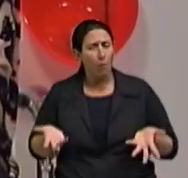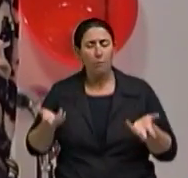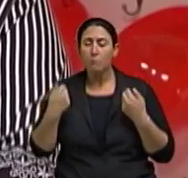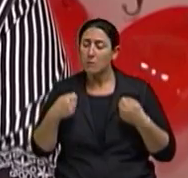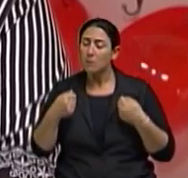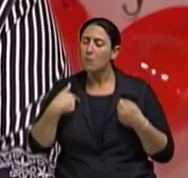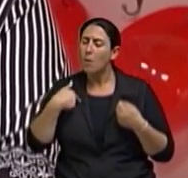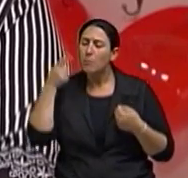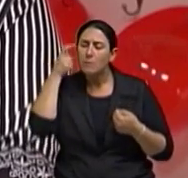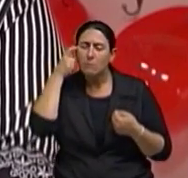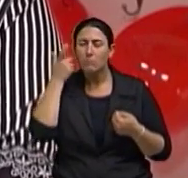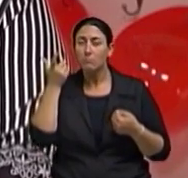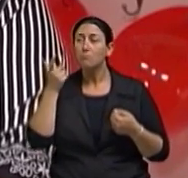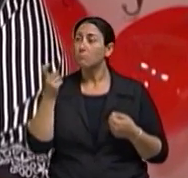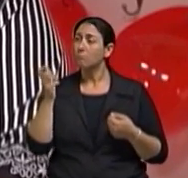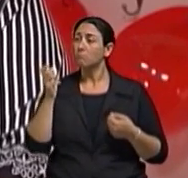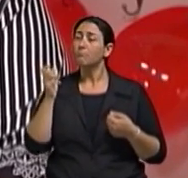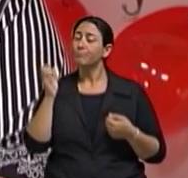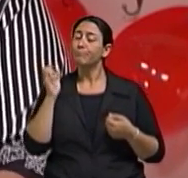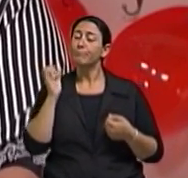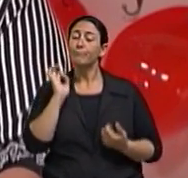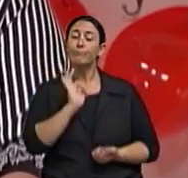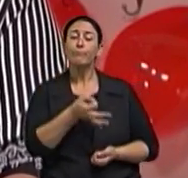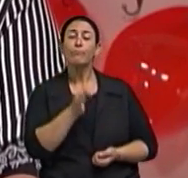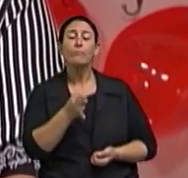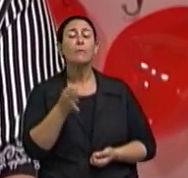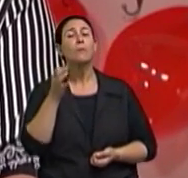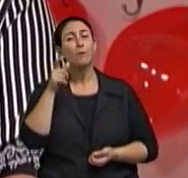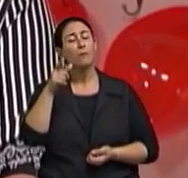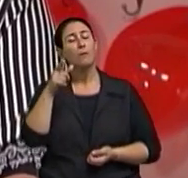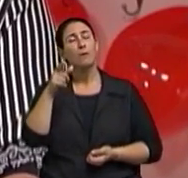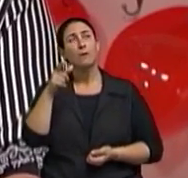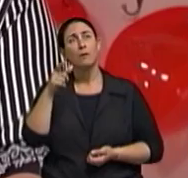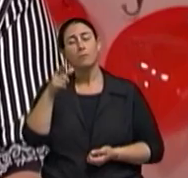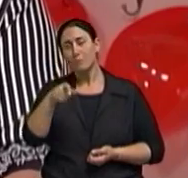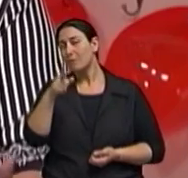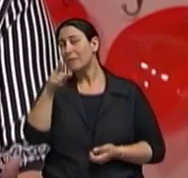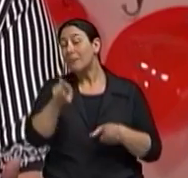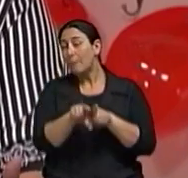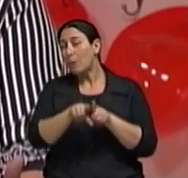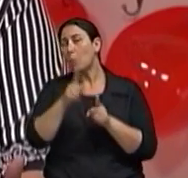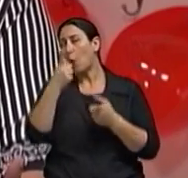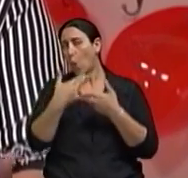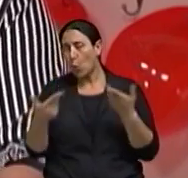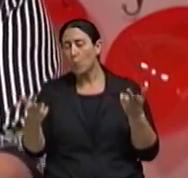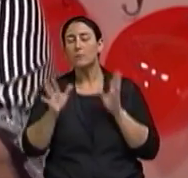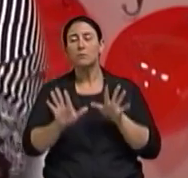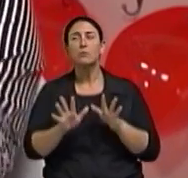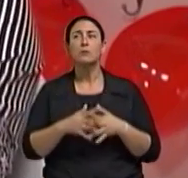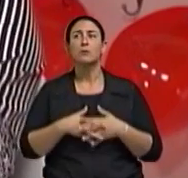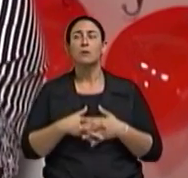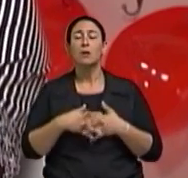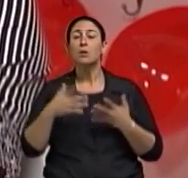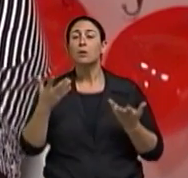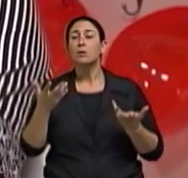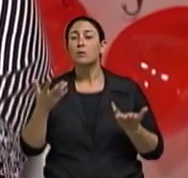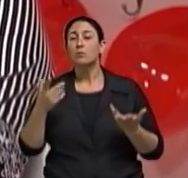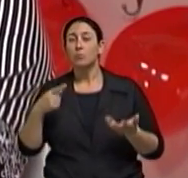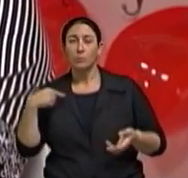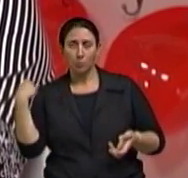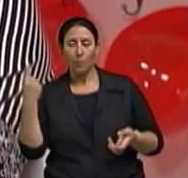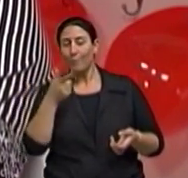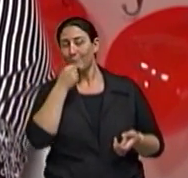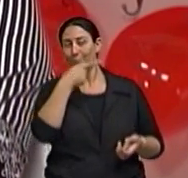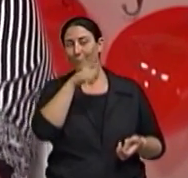continuar trabalhando. Exato. E tem o seguinte, Isabel, como nós temos, como o